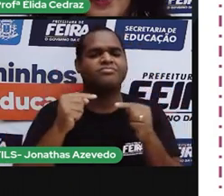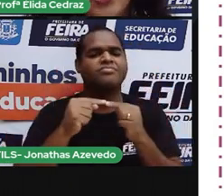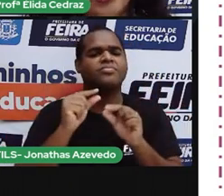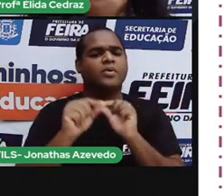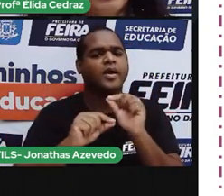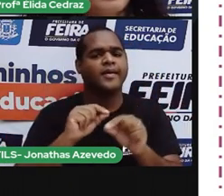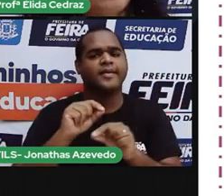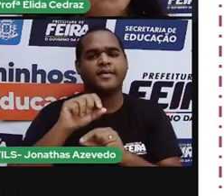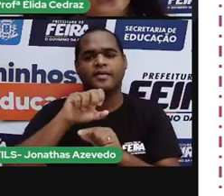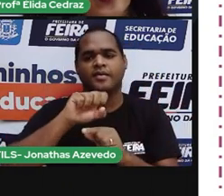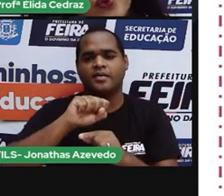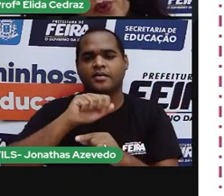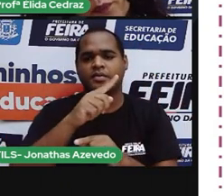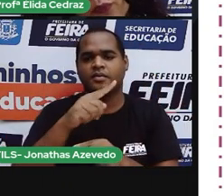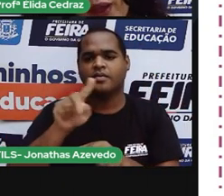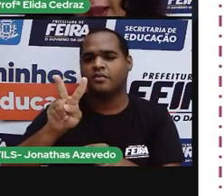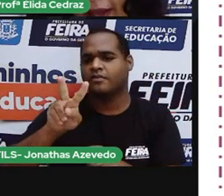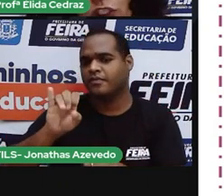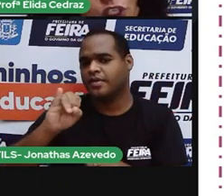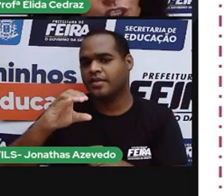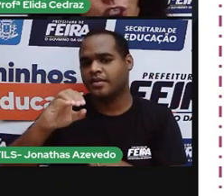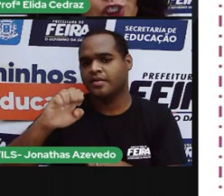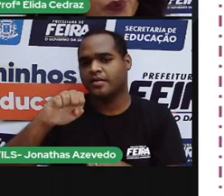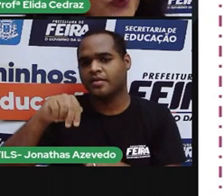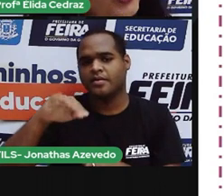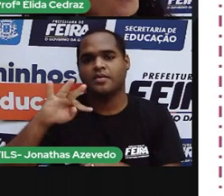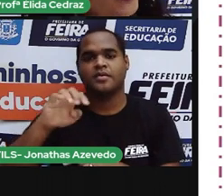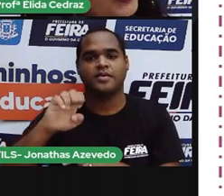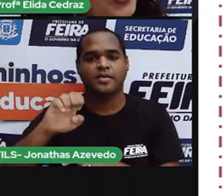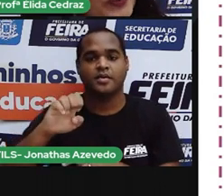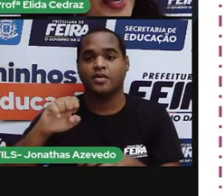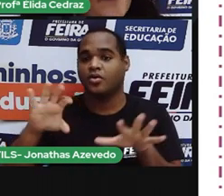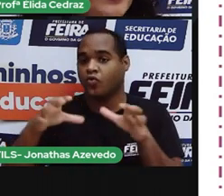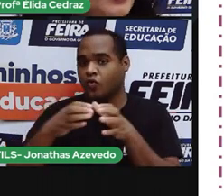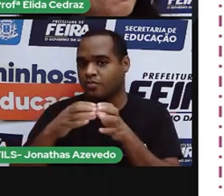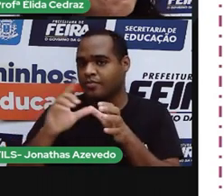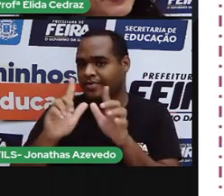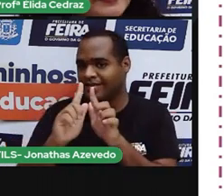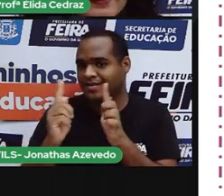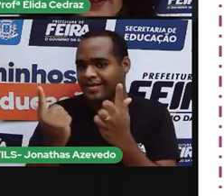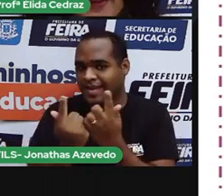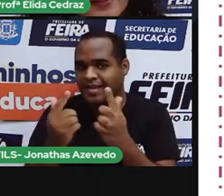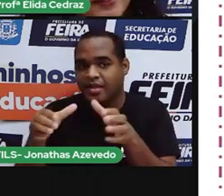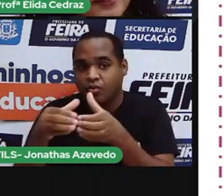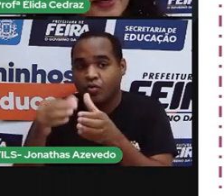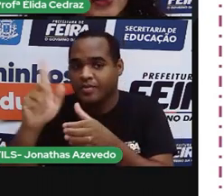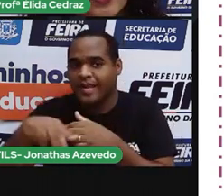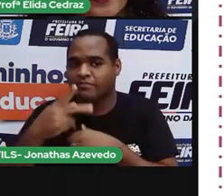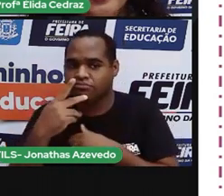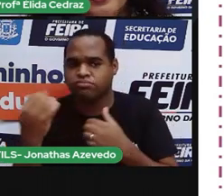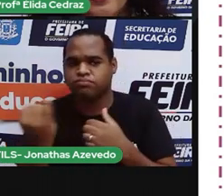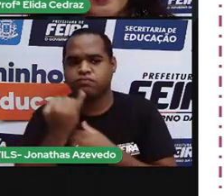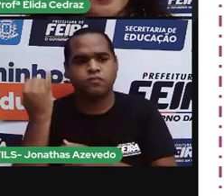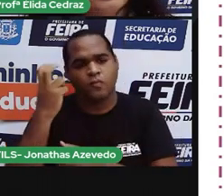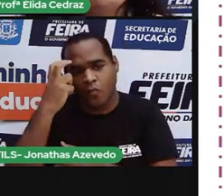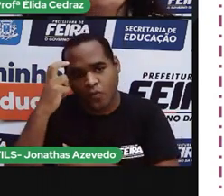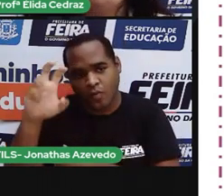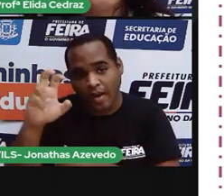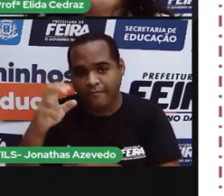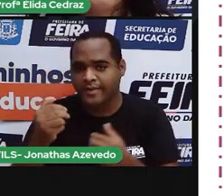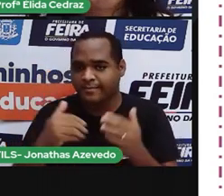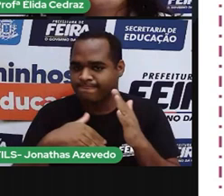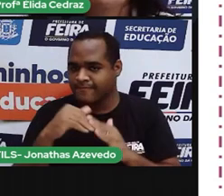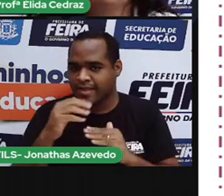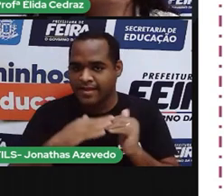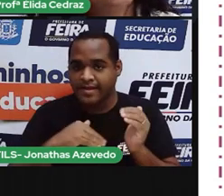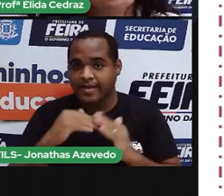São Vicente é um grupo artístico, cultural, que mantém essas tradições. Essa